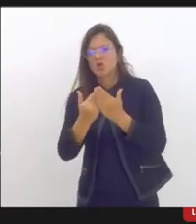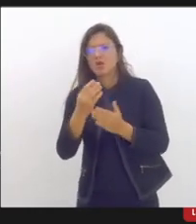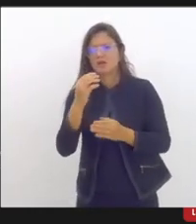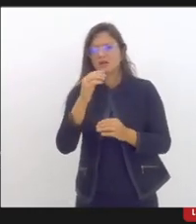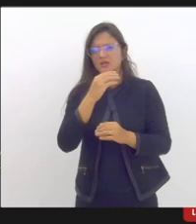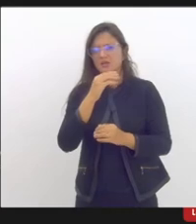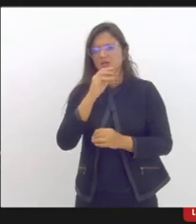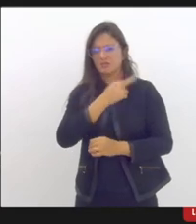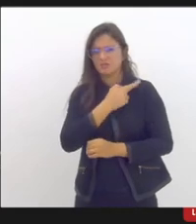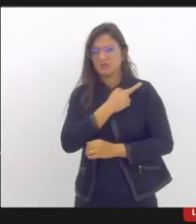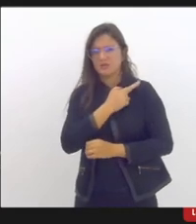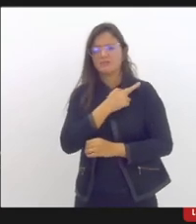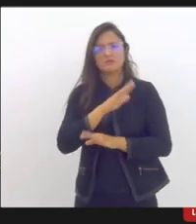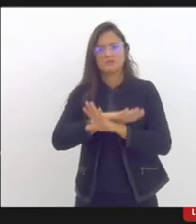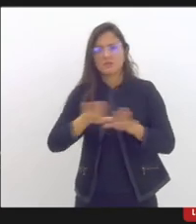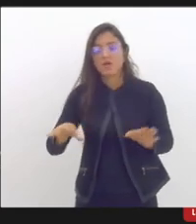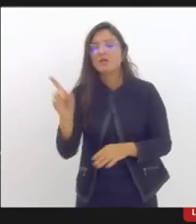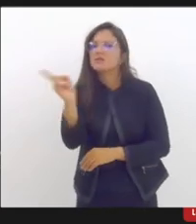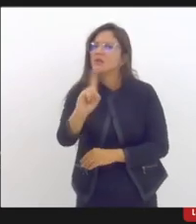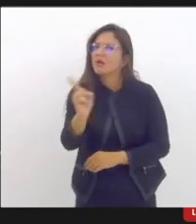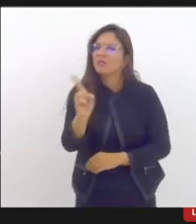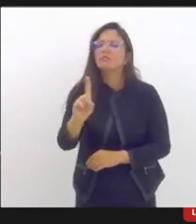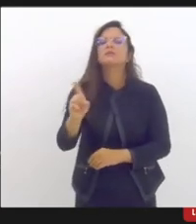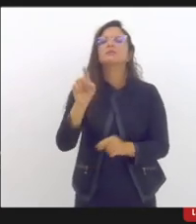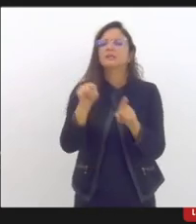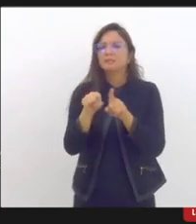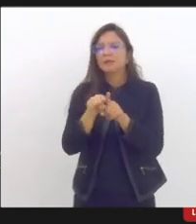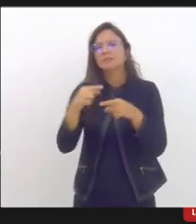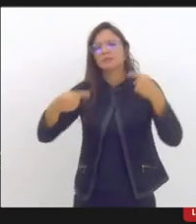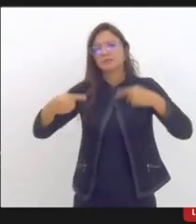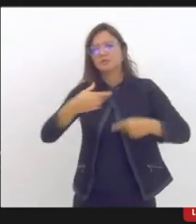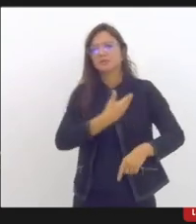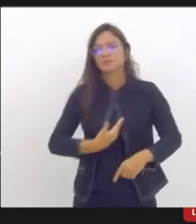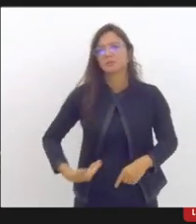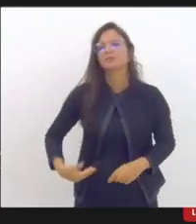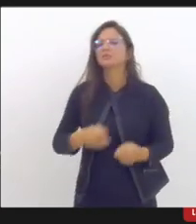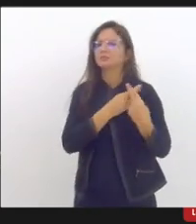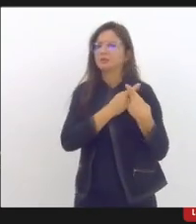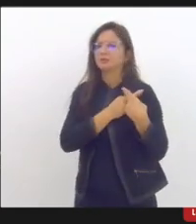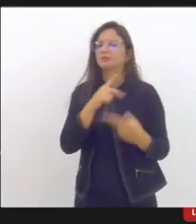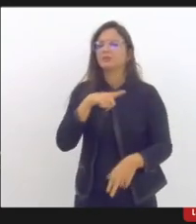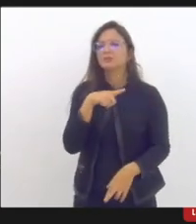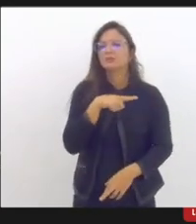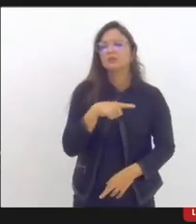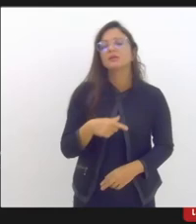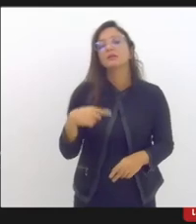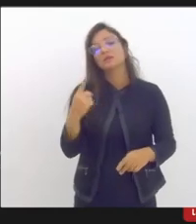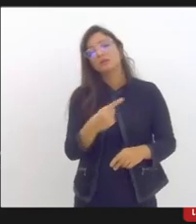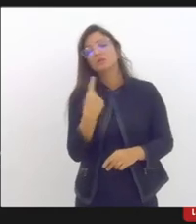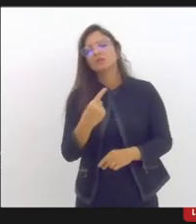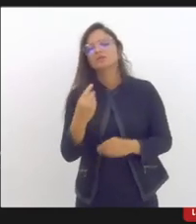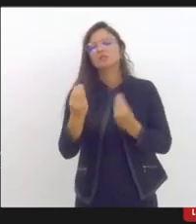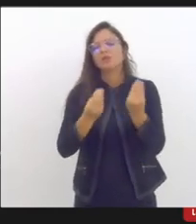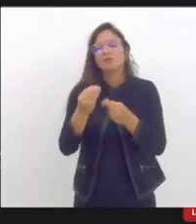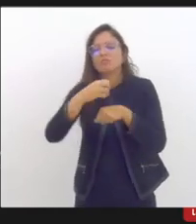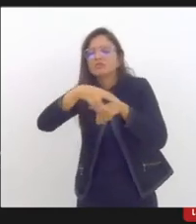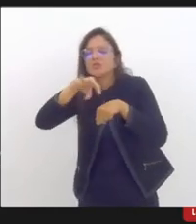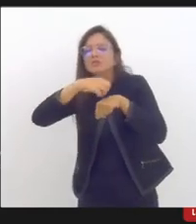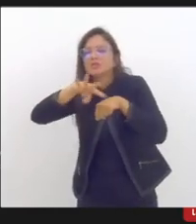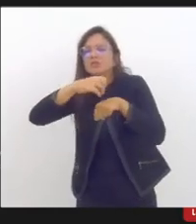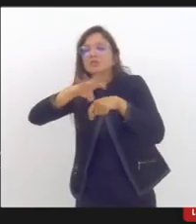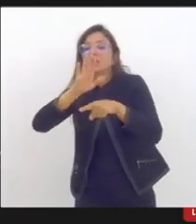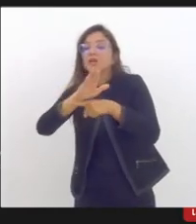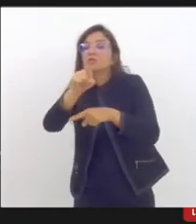públicas. A gente está sempre no intuito de instrumentalizar as nossas escolas para que elas saibam como lidar